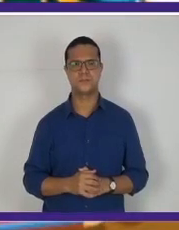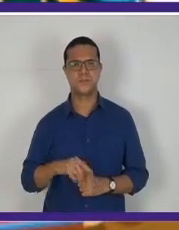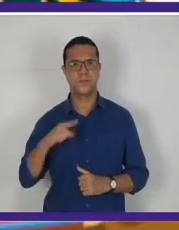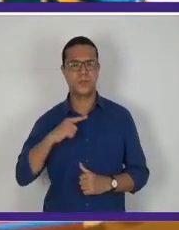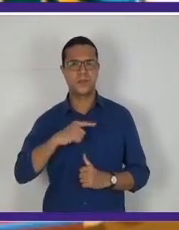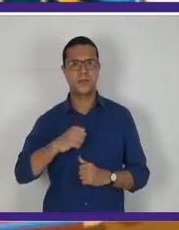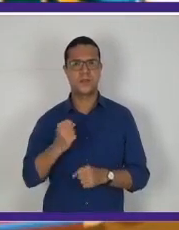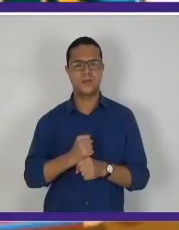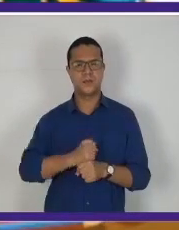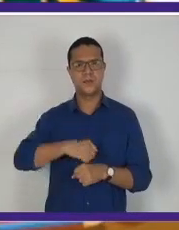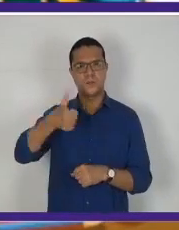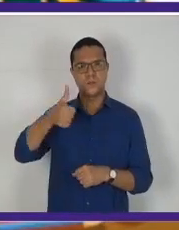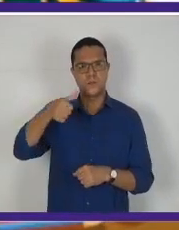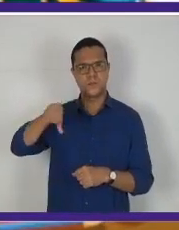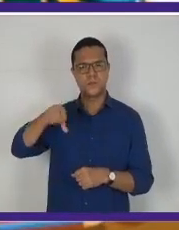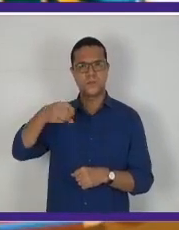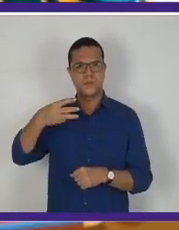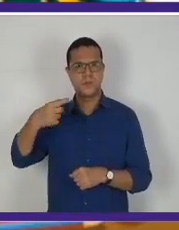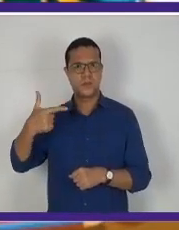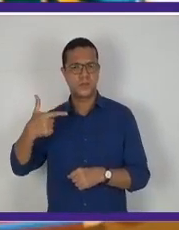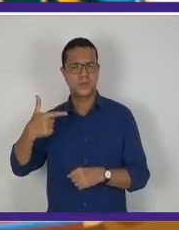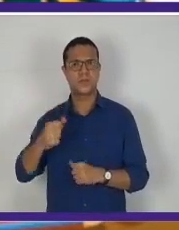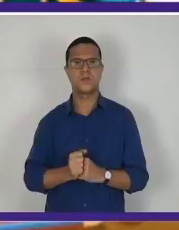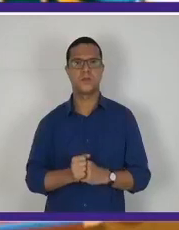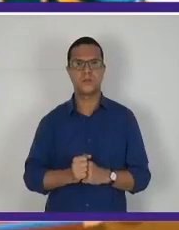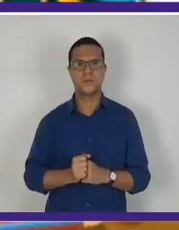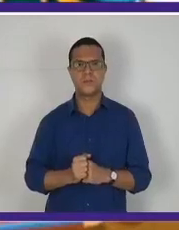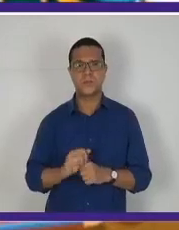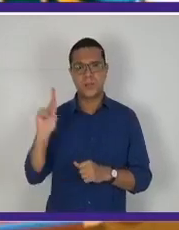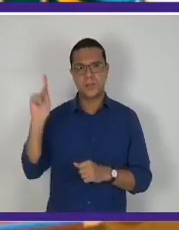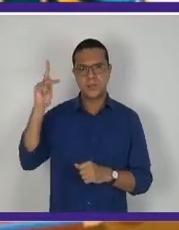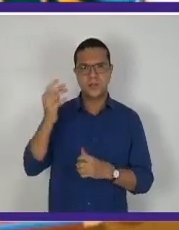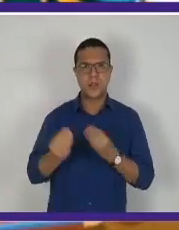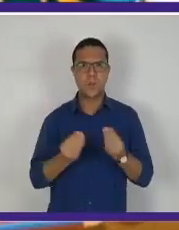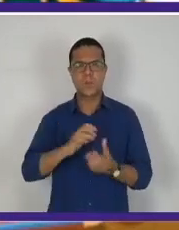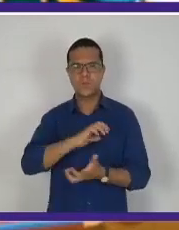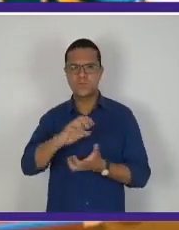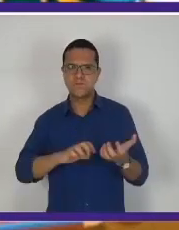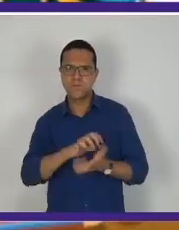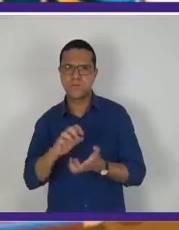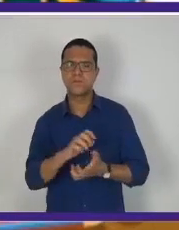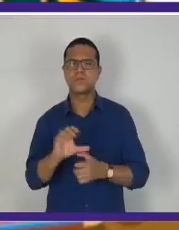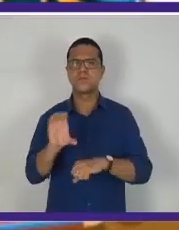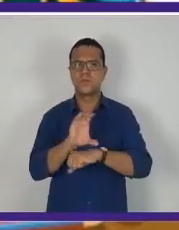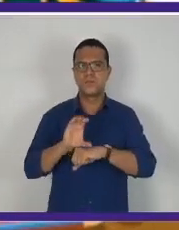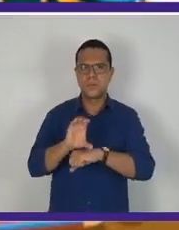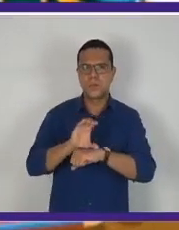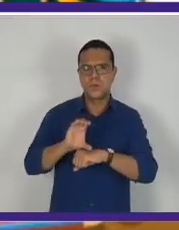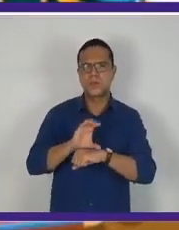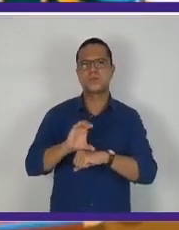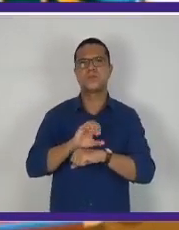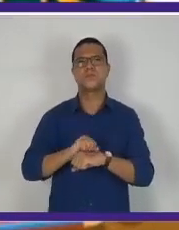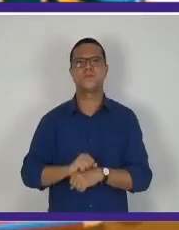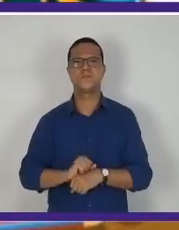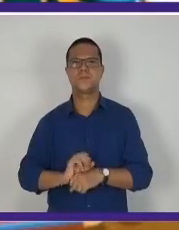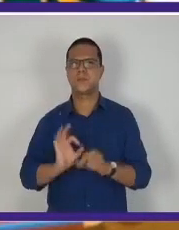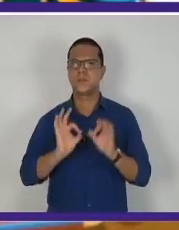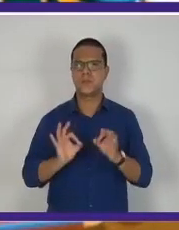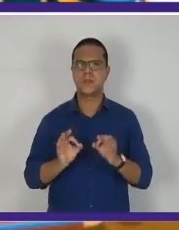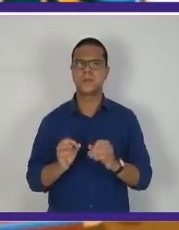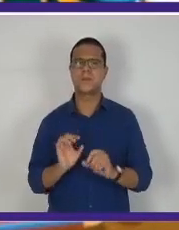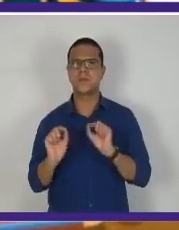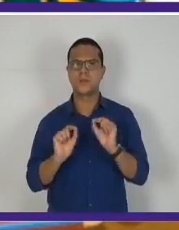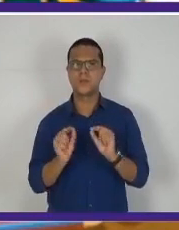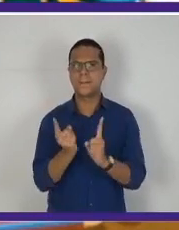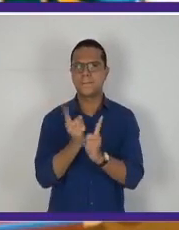temos aqui 1932, entra para a história como a Revolução Constitucionalista, que é exatamente a oposição